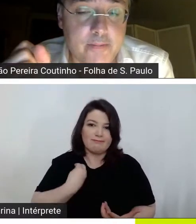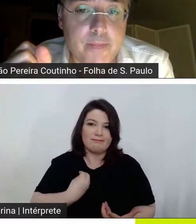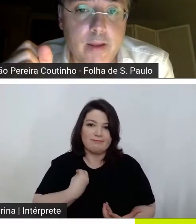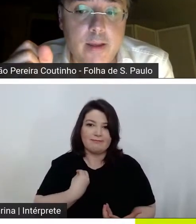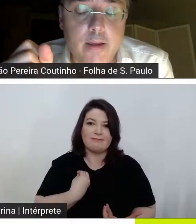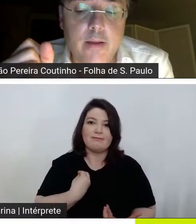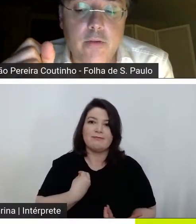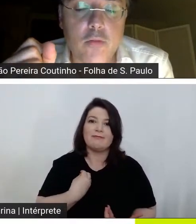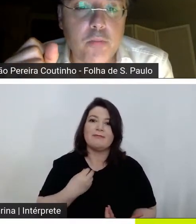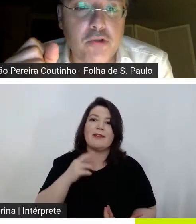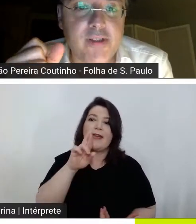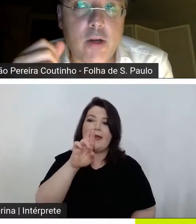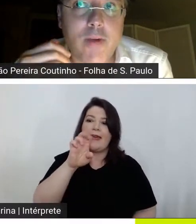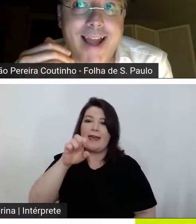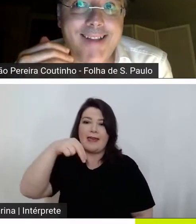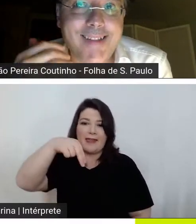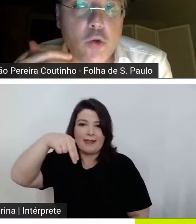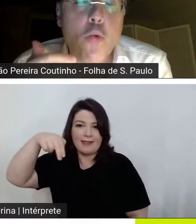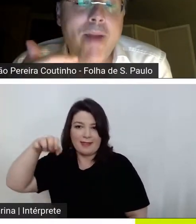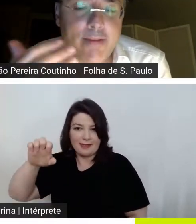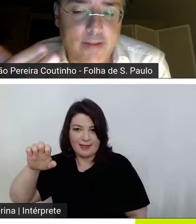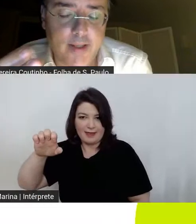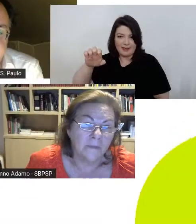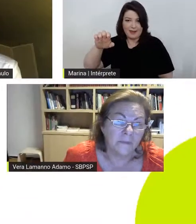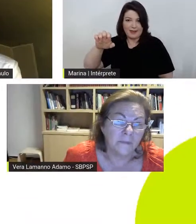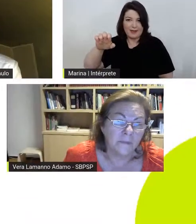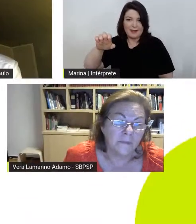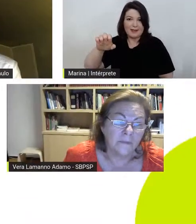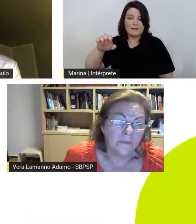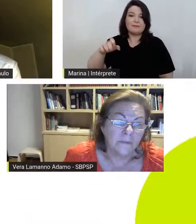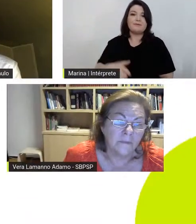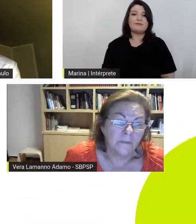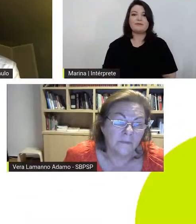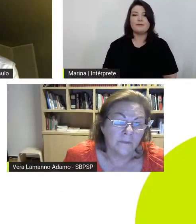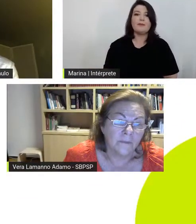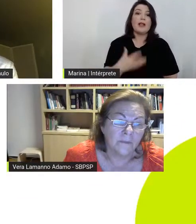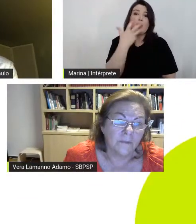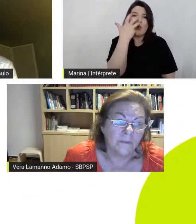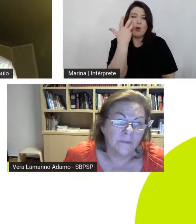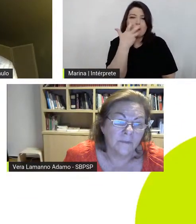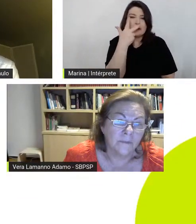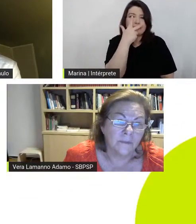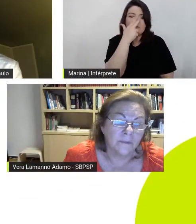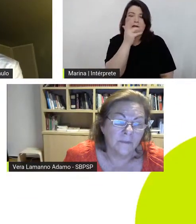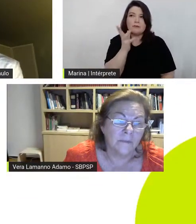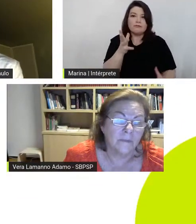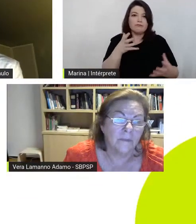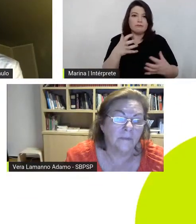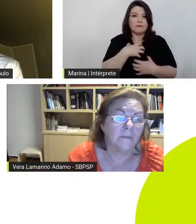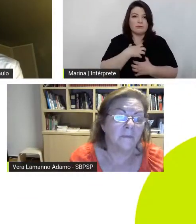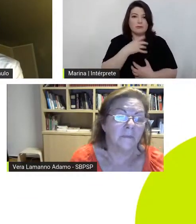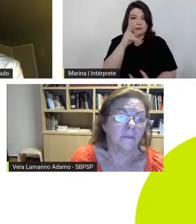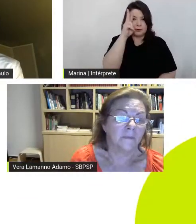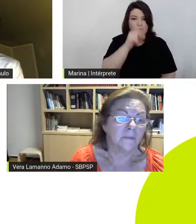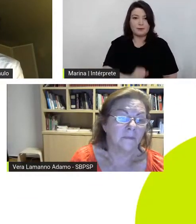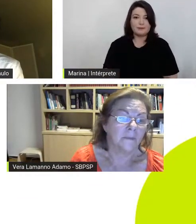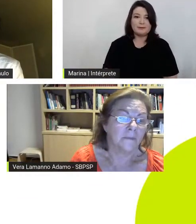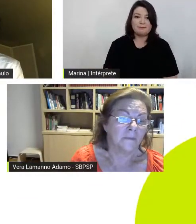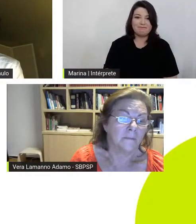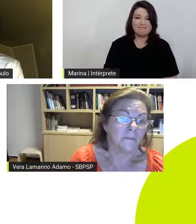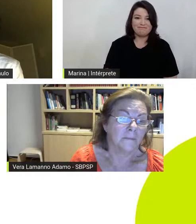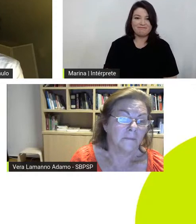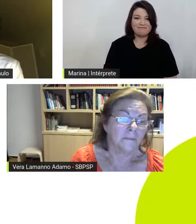Girard numa posição anti-romântica no sentido romântico no sentido histórico e filosófico do termo que